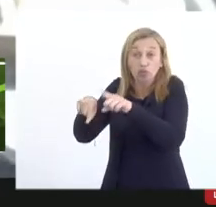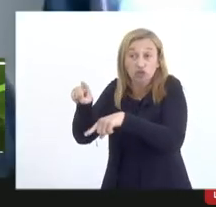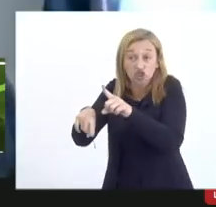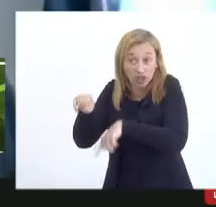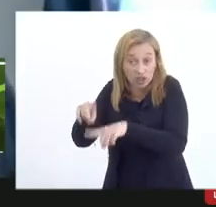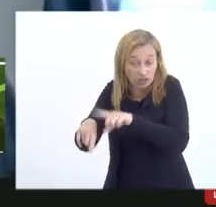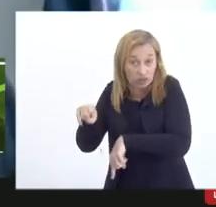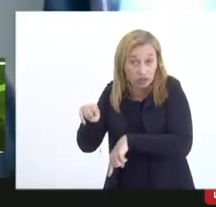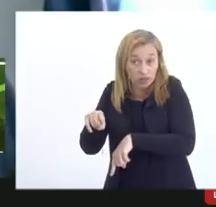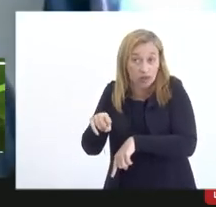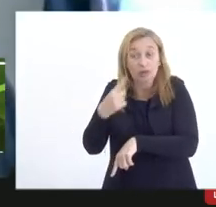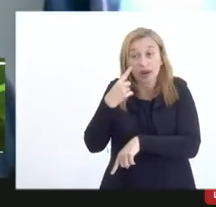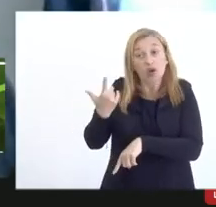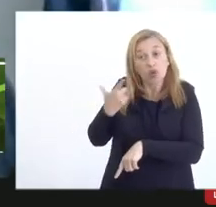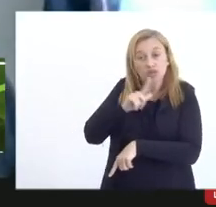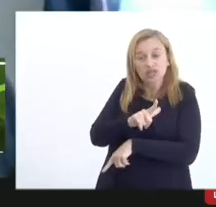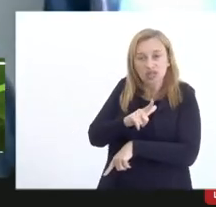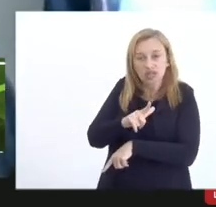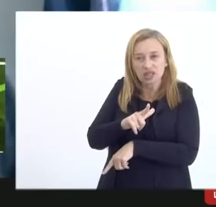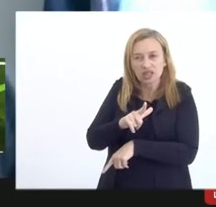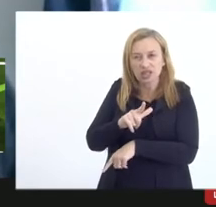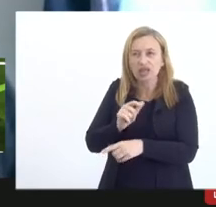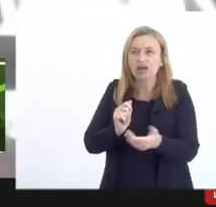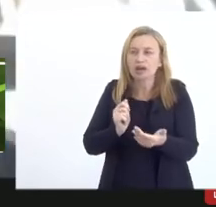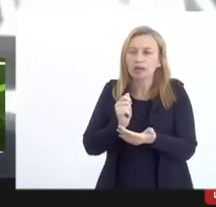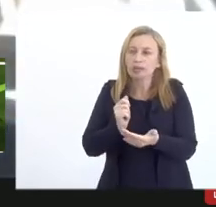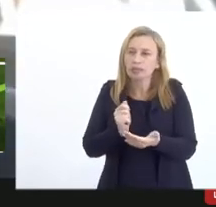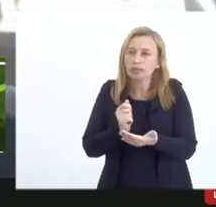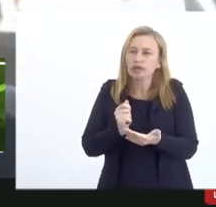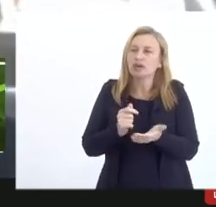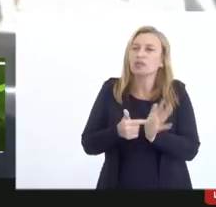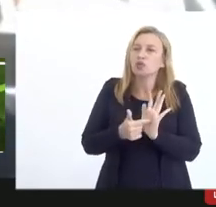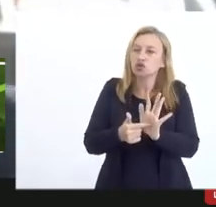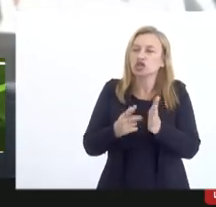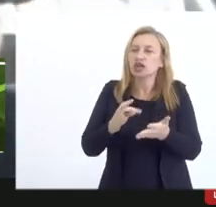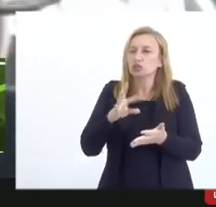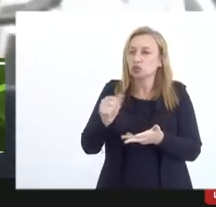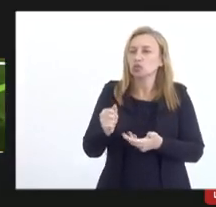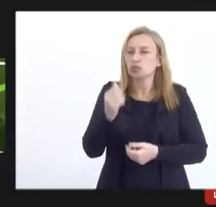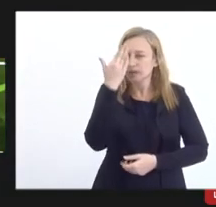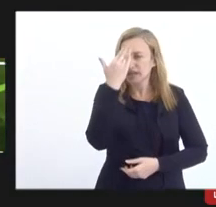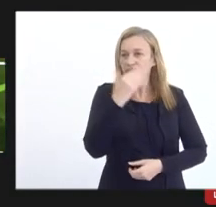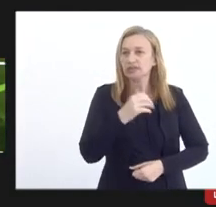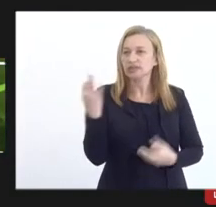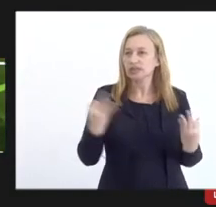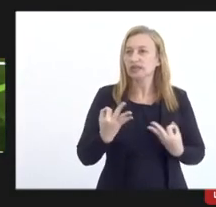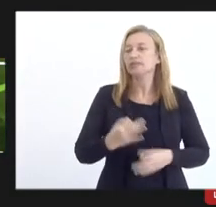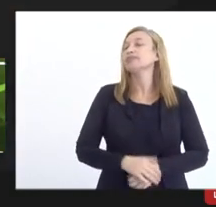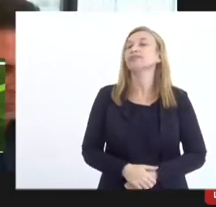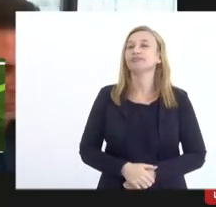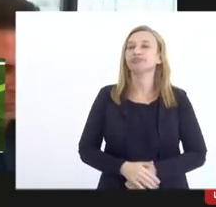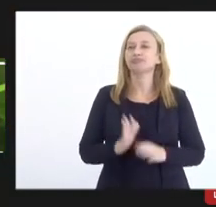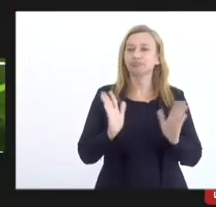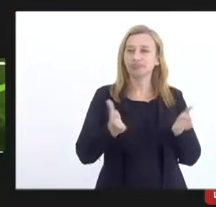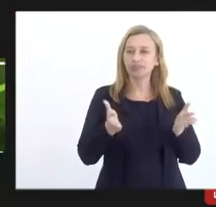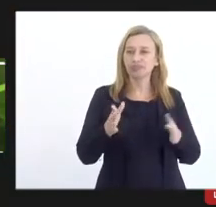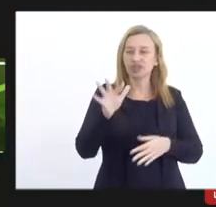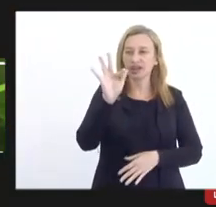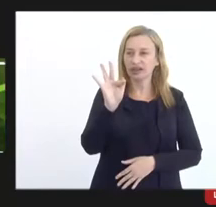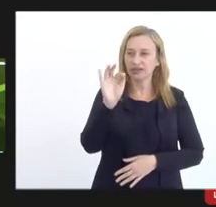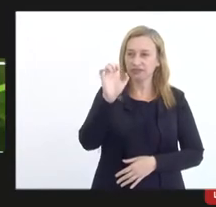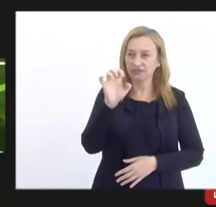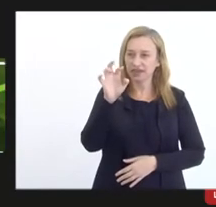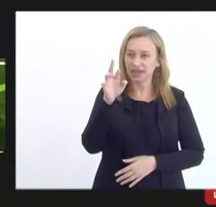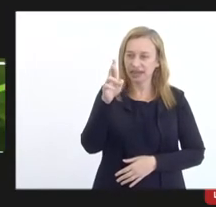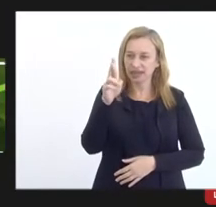para você conseguir amarrar a prestação de contas dessa forma está concluído obrigado olha vamos passar agora para Fernanda